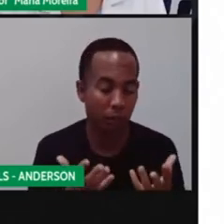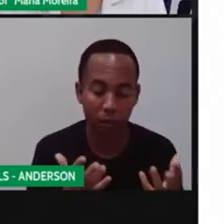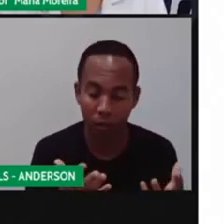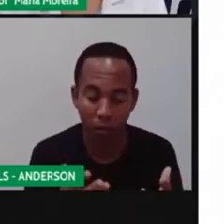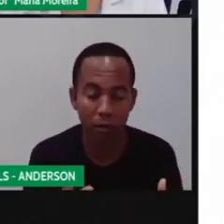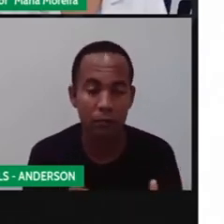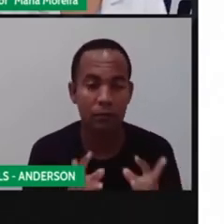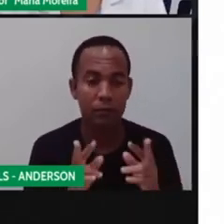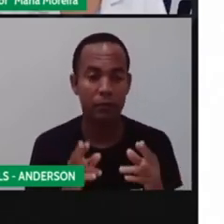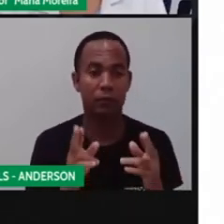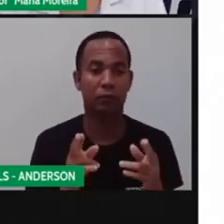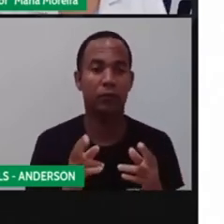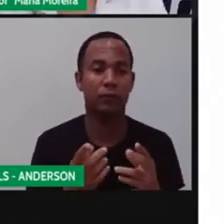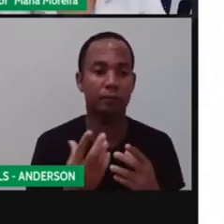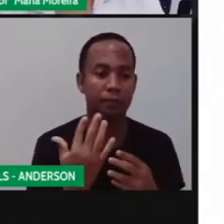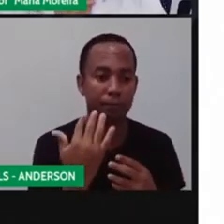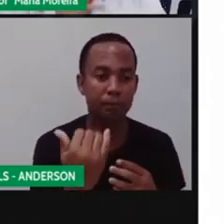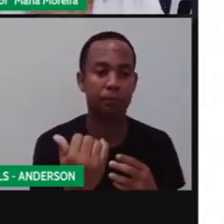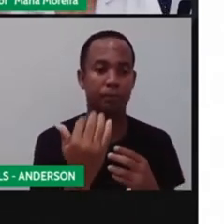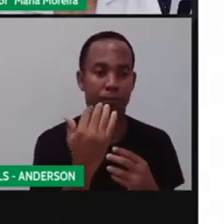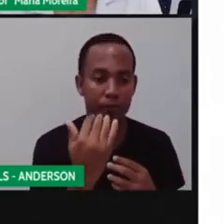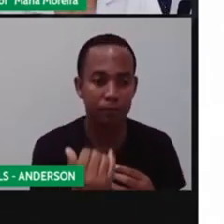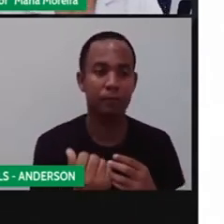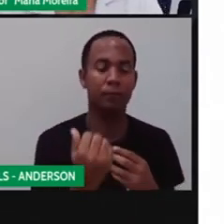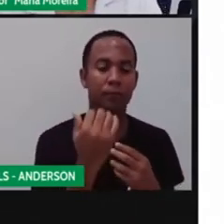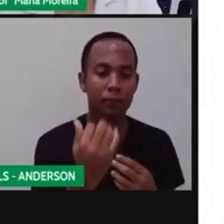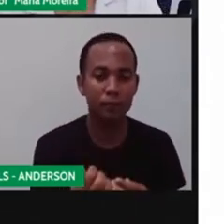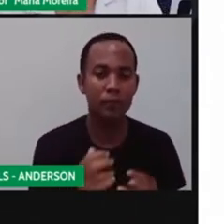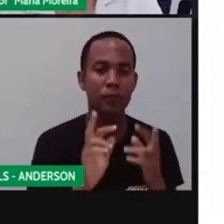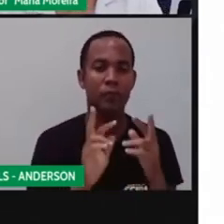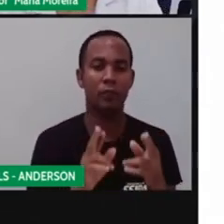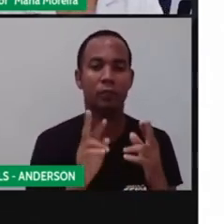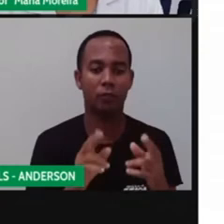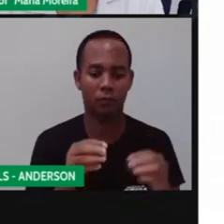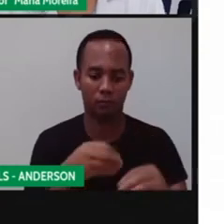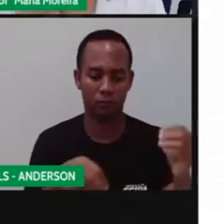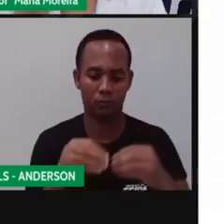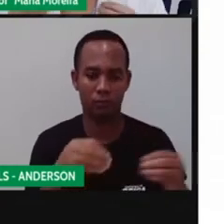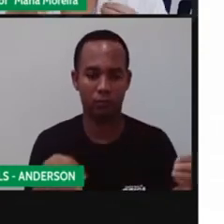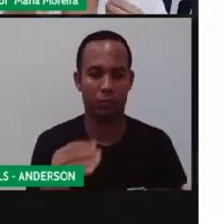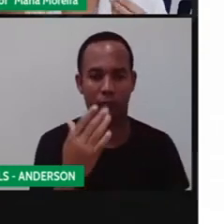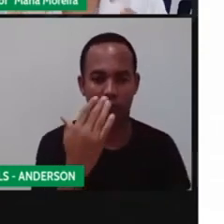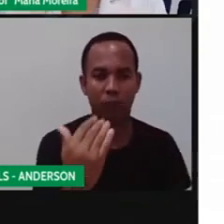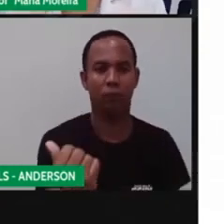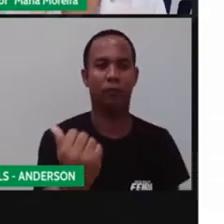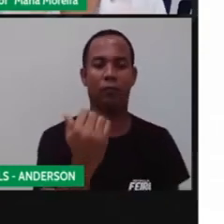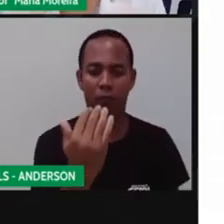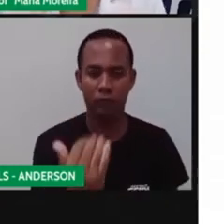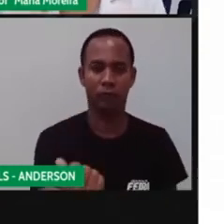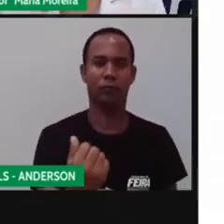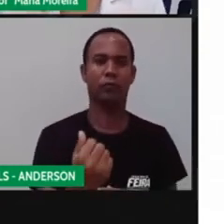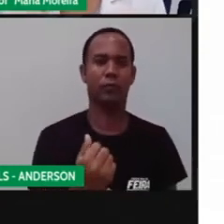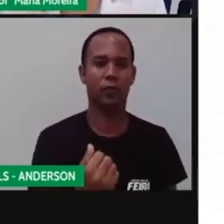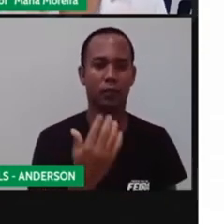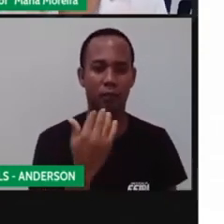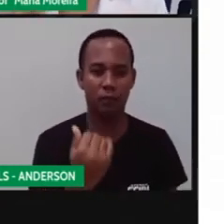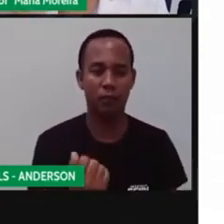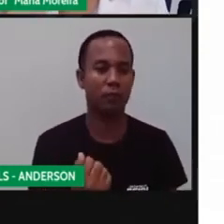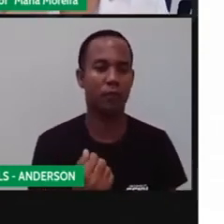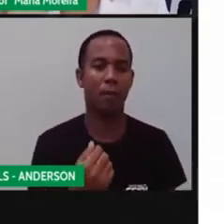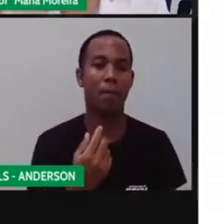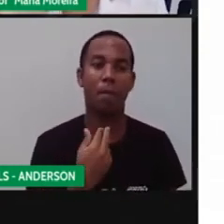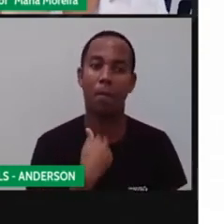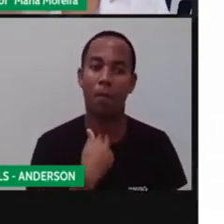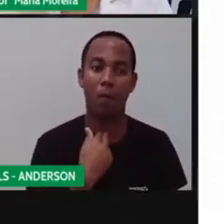loja é, na verdade, proibido. Dessa forma, ela é proibida, porque ela induz a criança a querer aquilo. Sendo que a